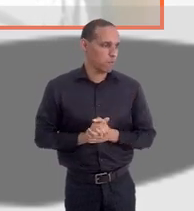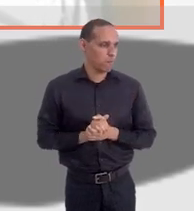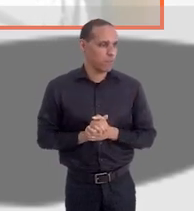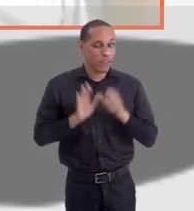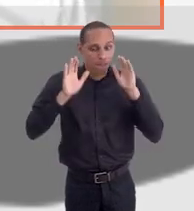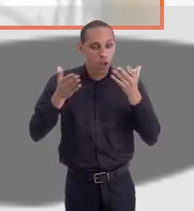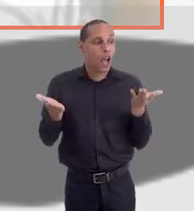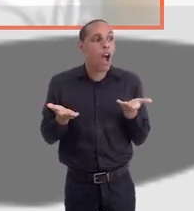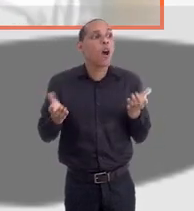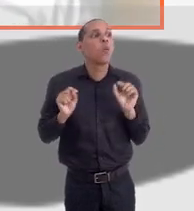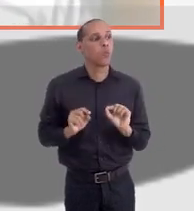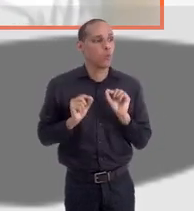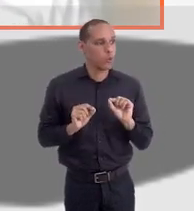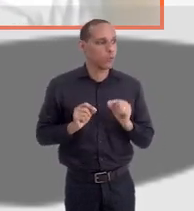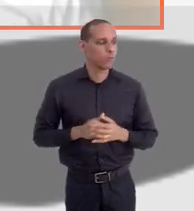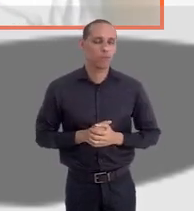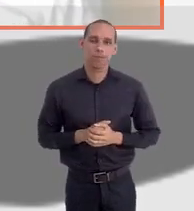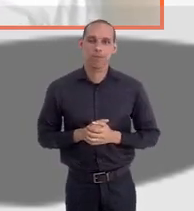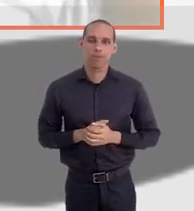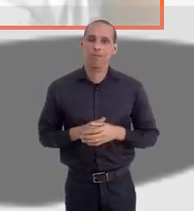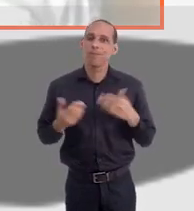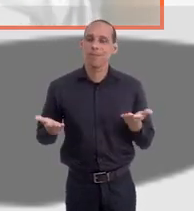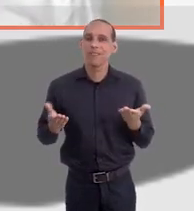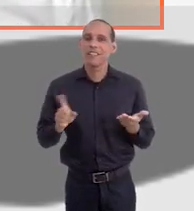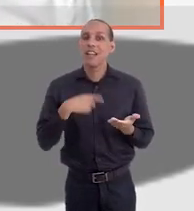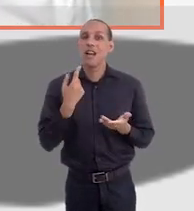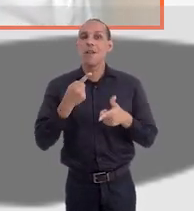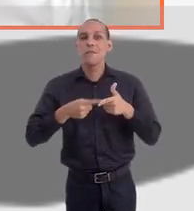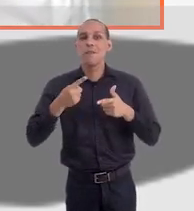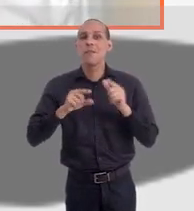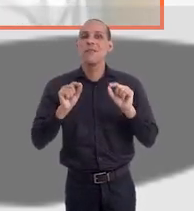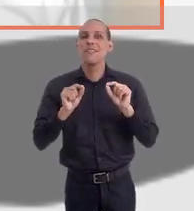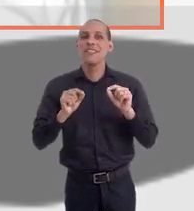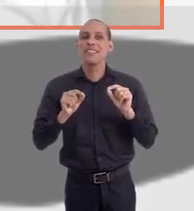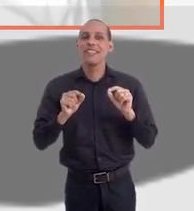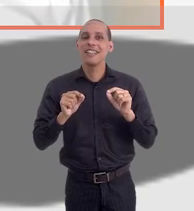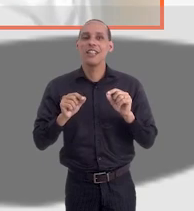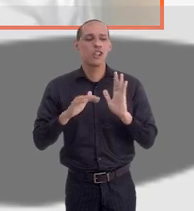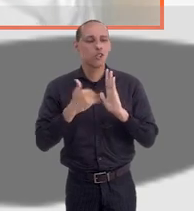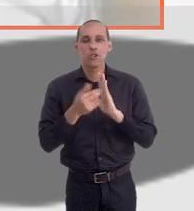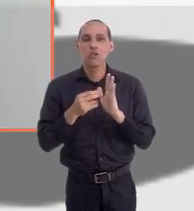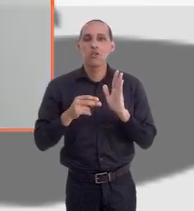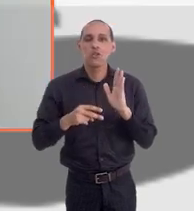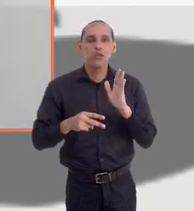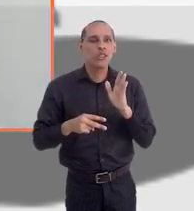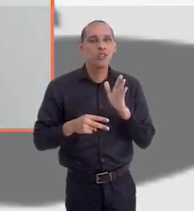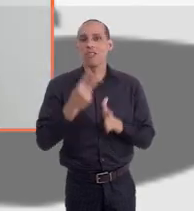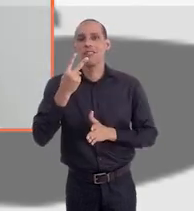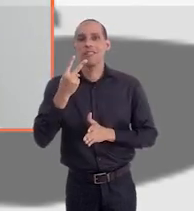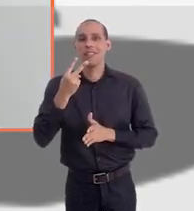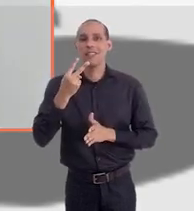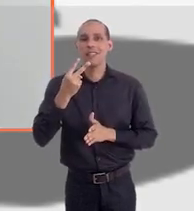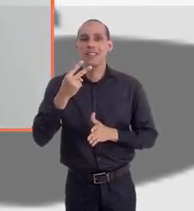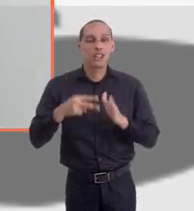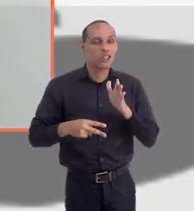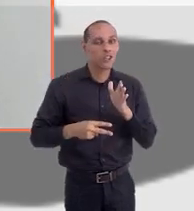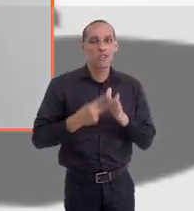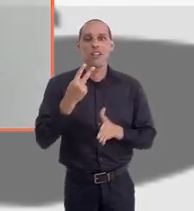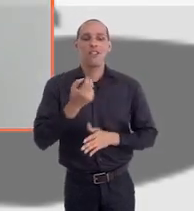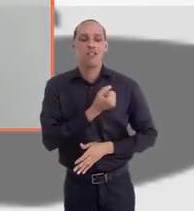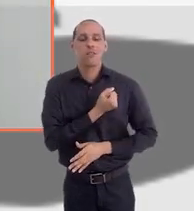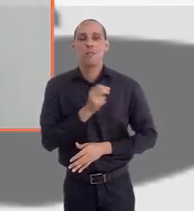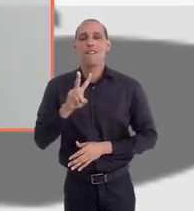momento, para focar nesse momento? Então, a gente está com um problema que agora é tudo duas vezes, né? Duas vezes o número de vagas de